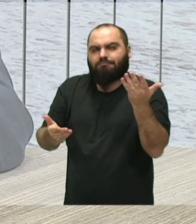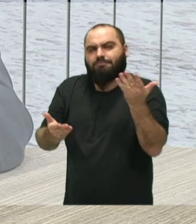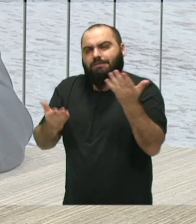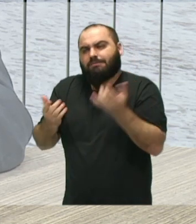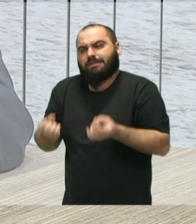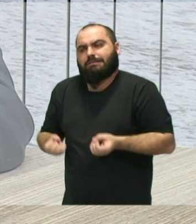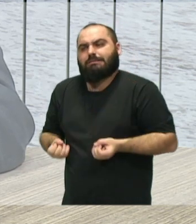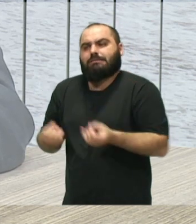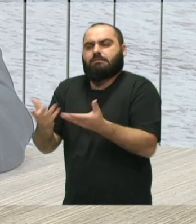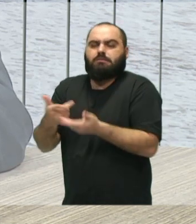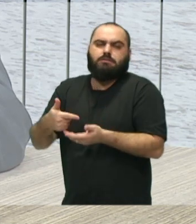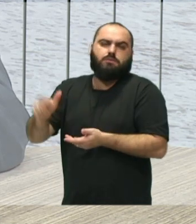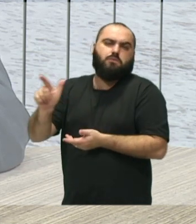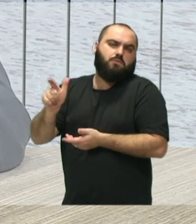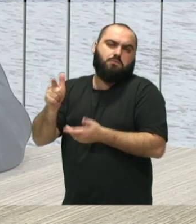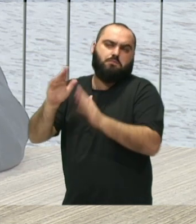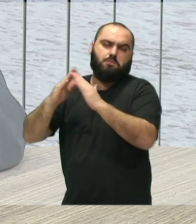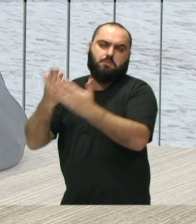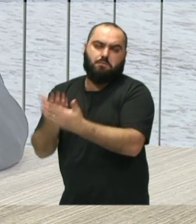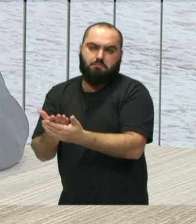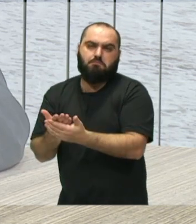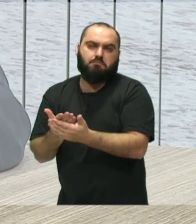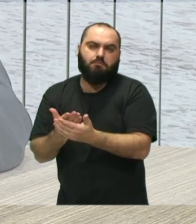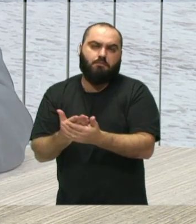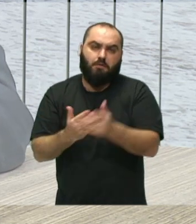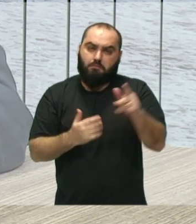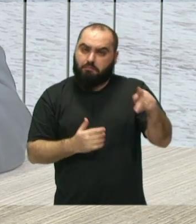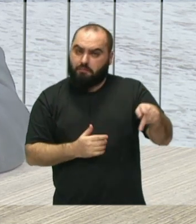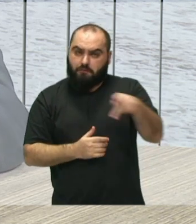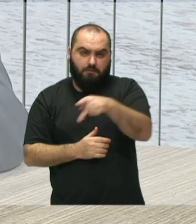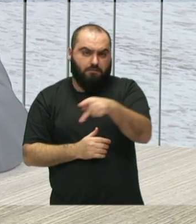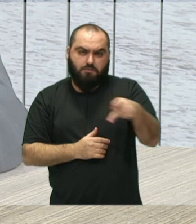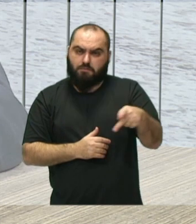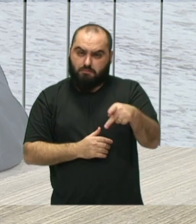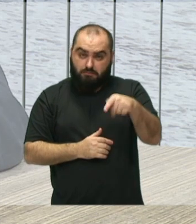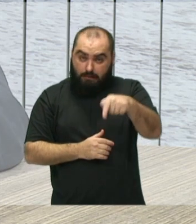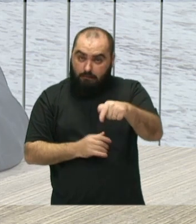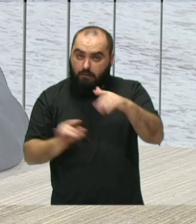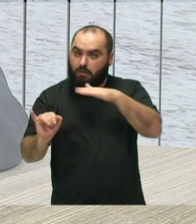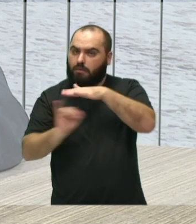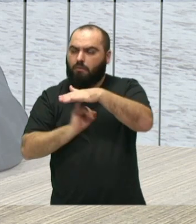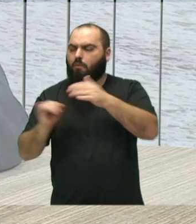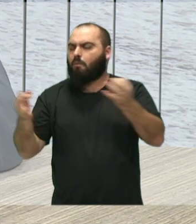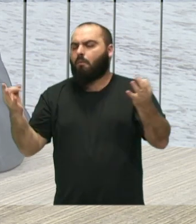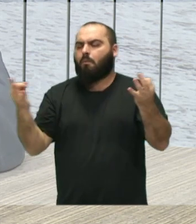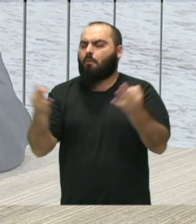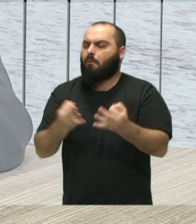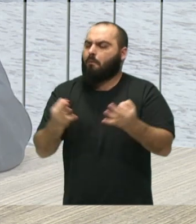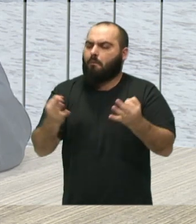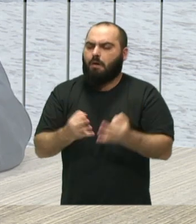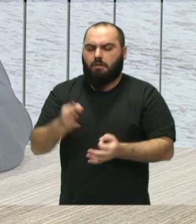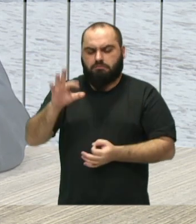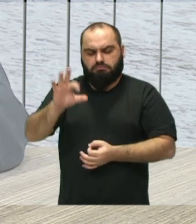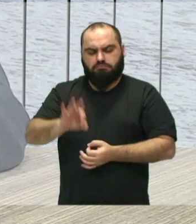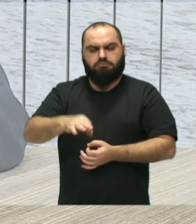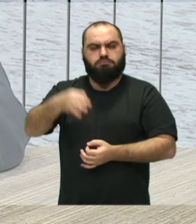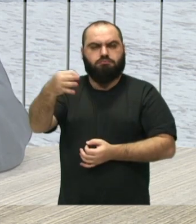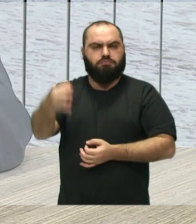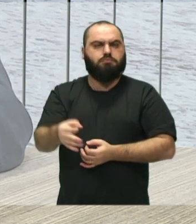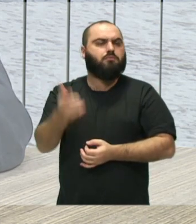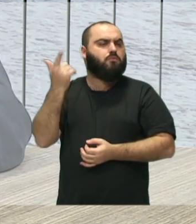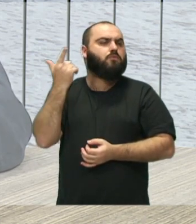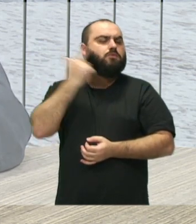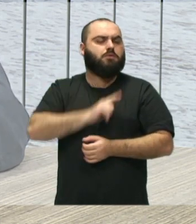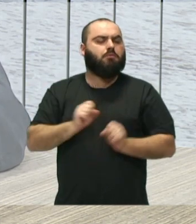da aprendizagem, os nossos professores foram, assim, os principais protagonistas nesse processo de estar segurando o ensino